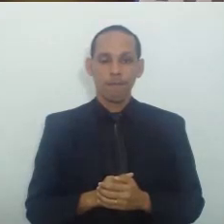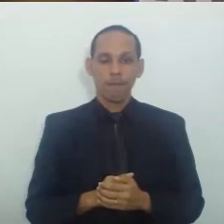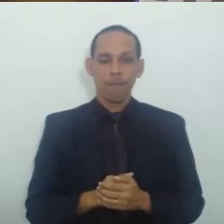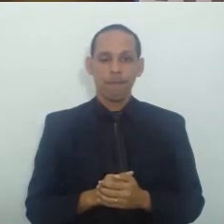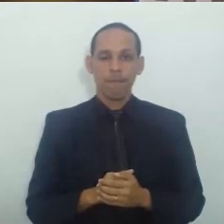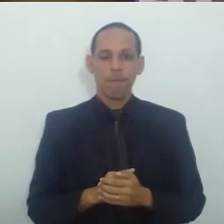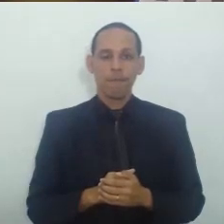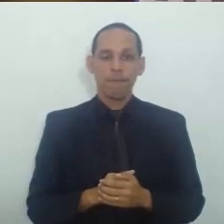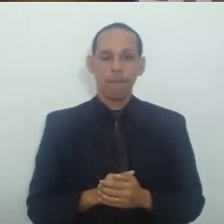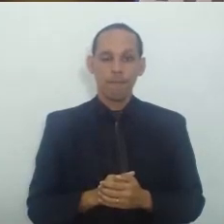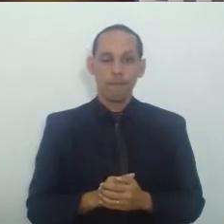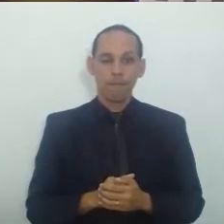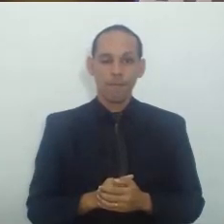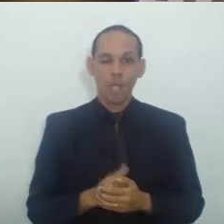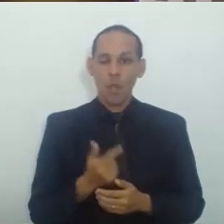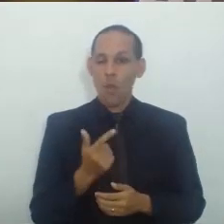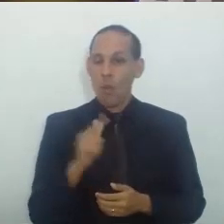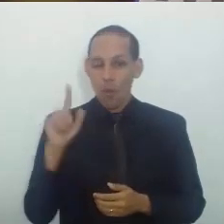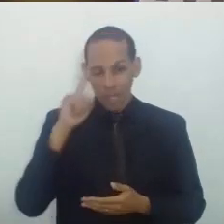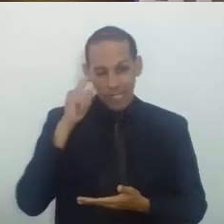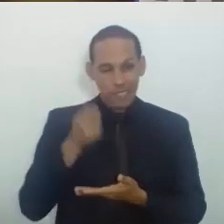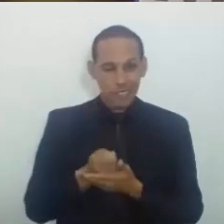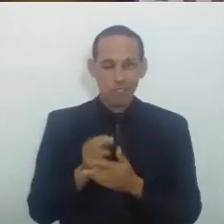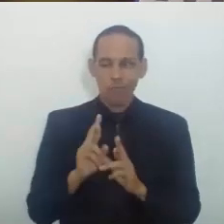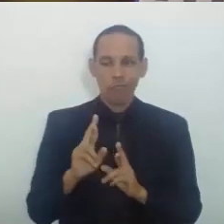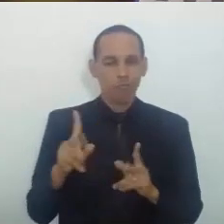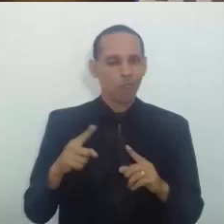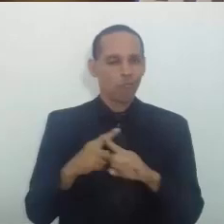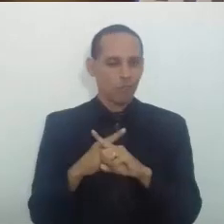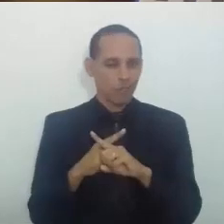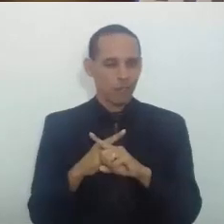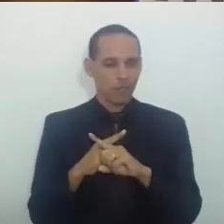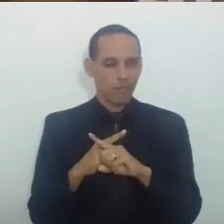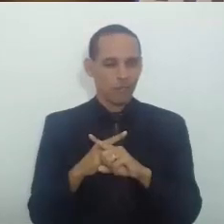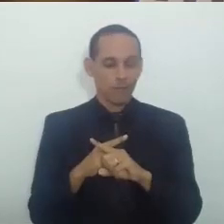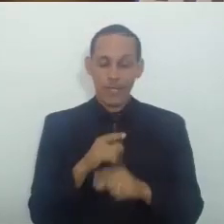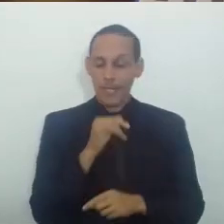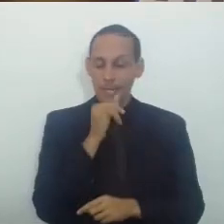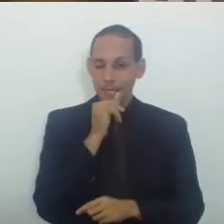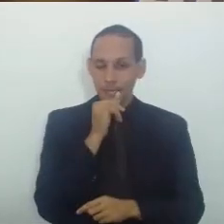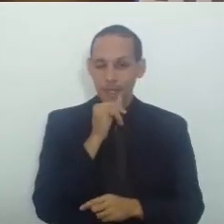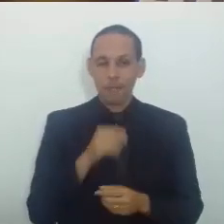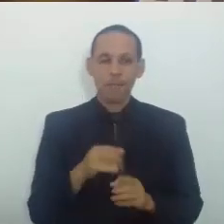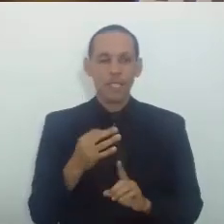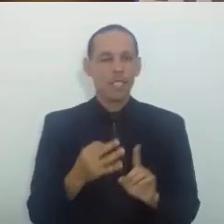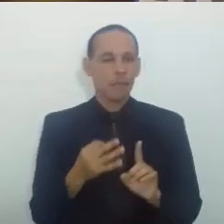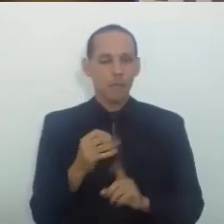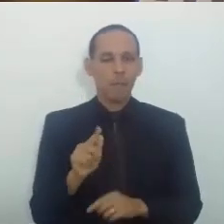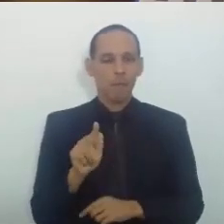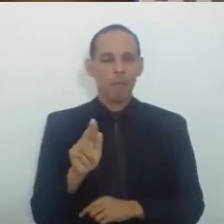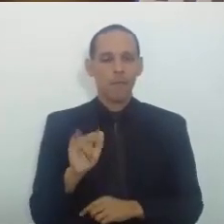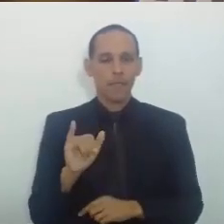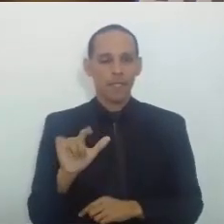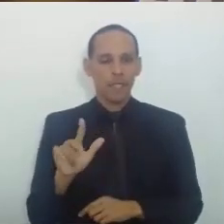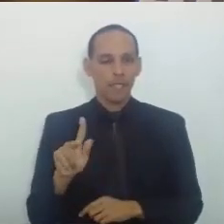Diferentes Conflitantes Aí eu cito aqui Esbarrador de Lermando Mota